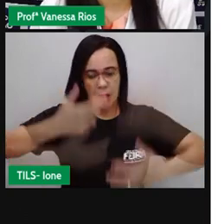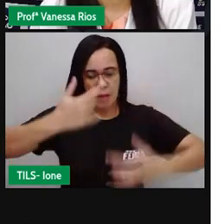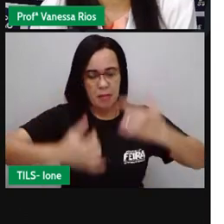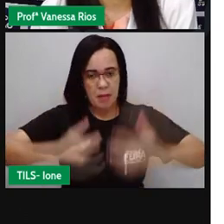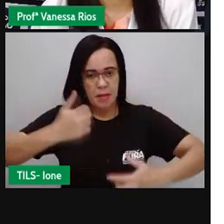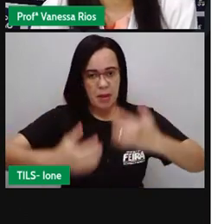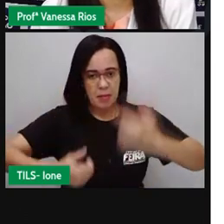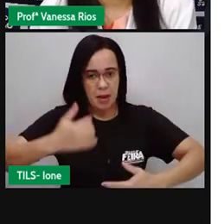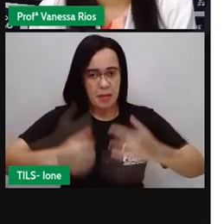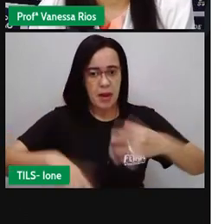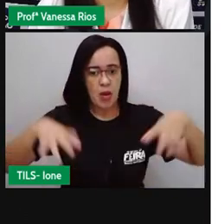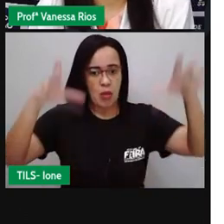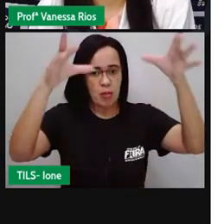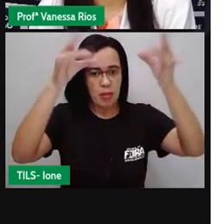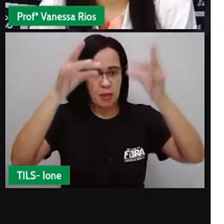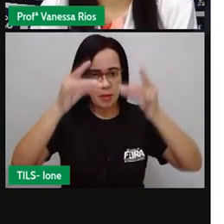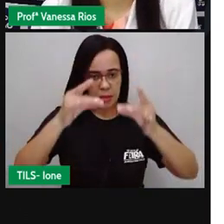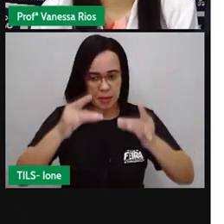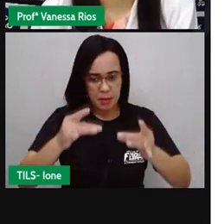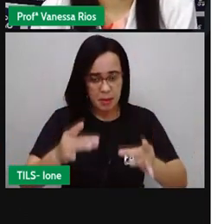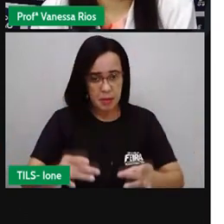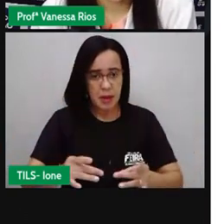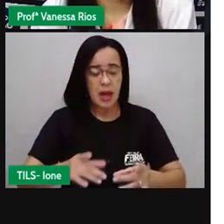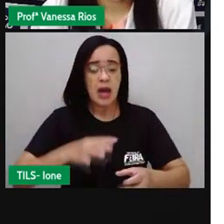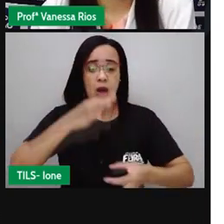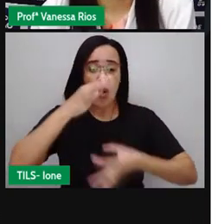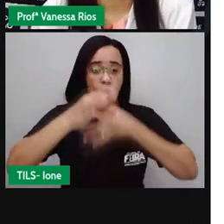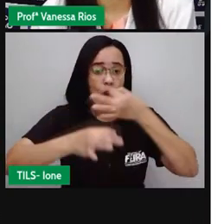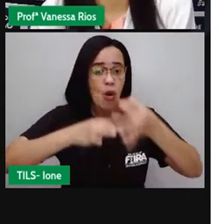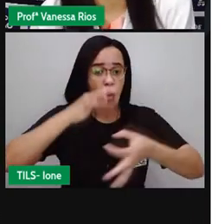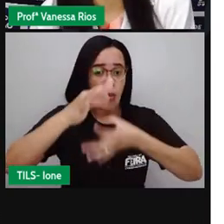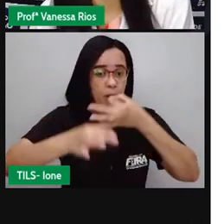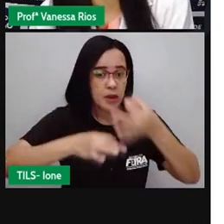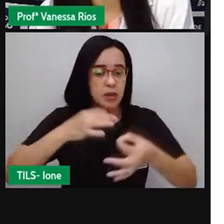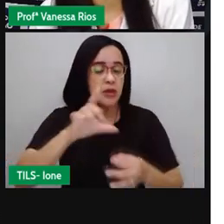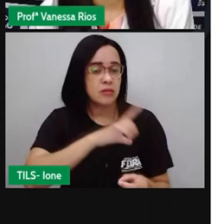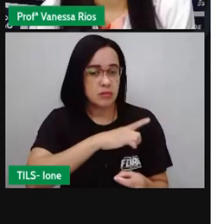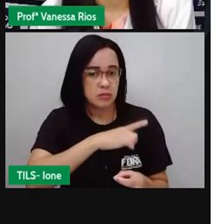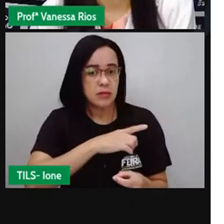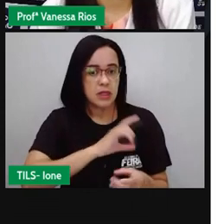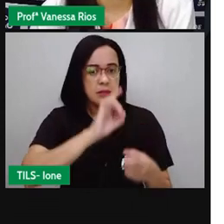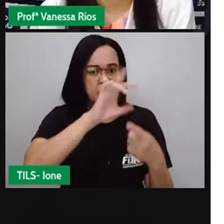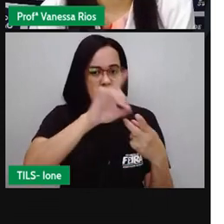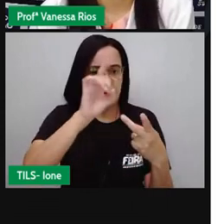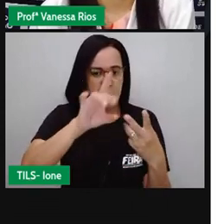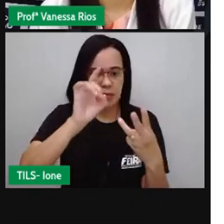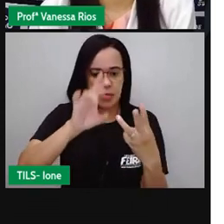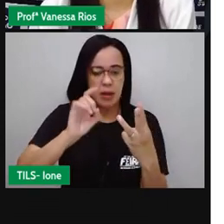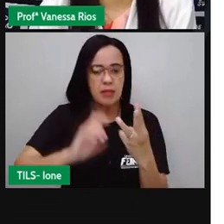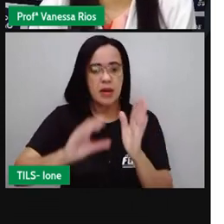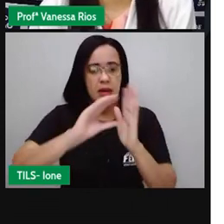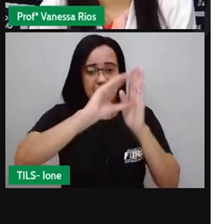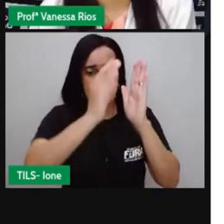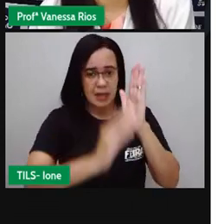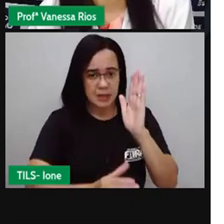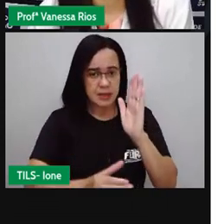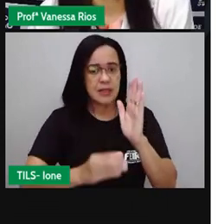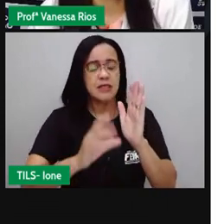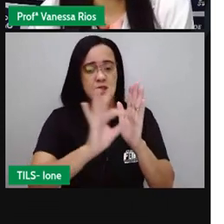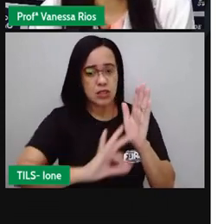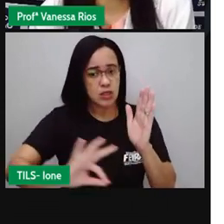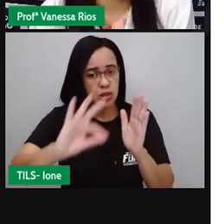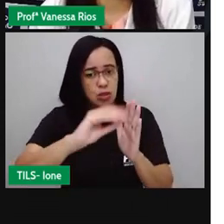argumentativas. Então, é uma mistura, né, com características apresentadas aí em outros